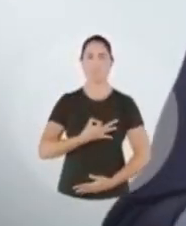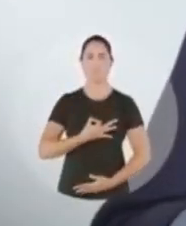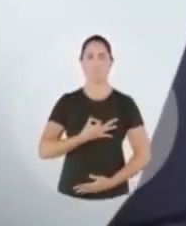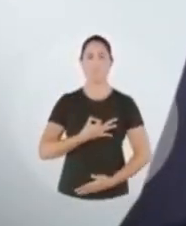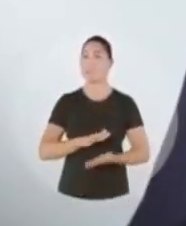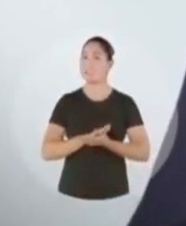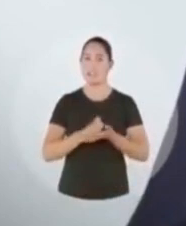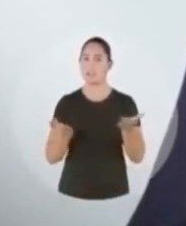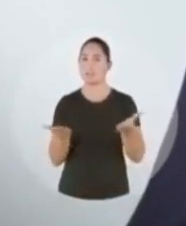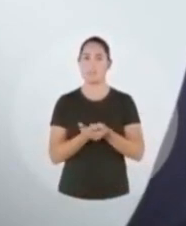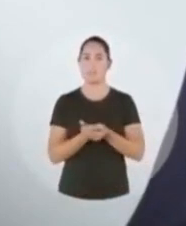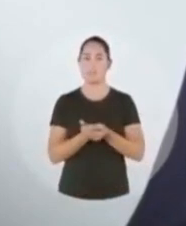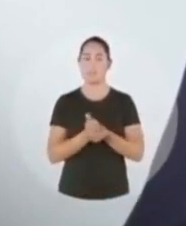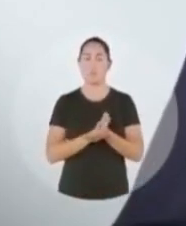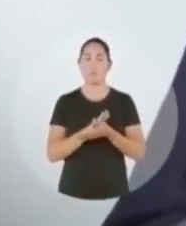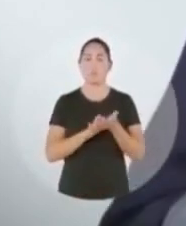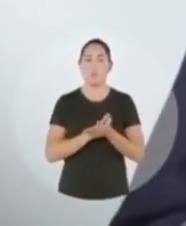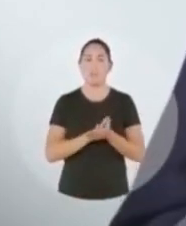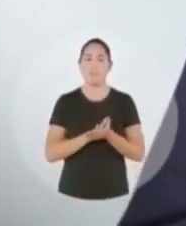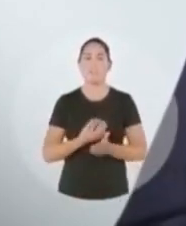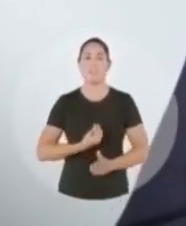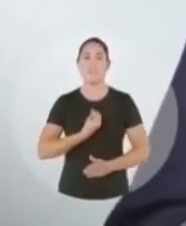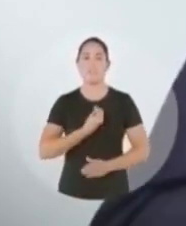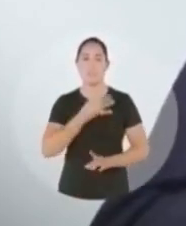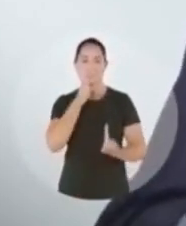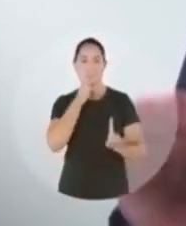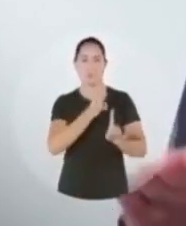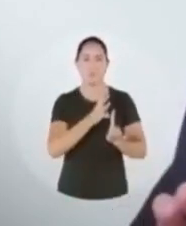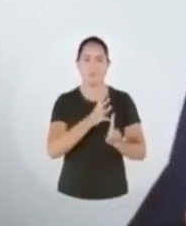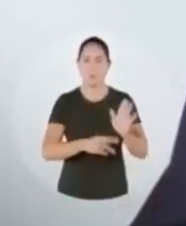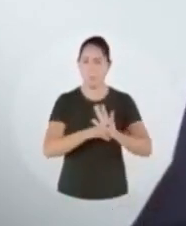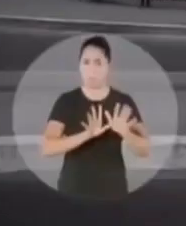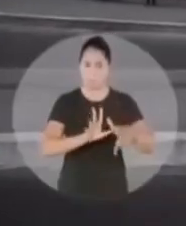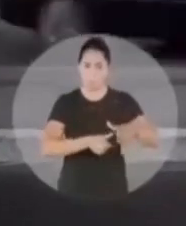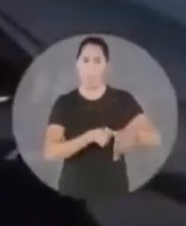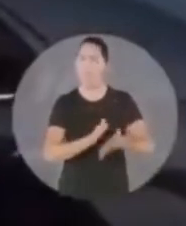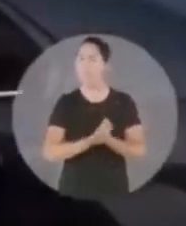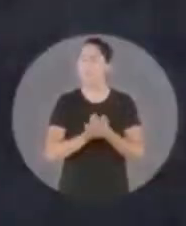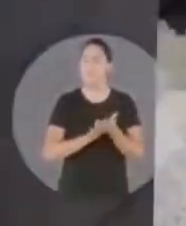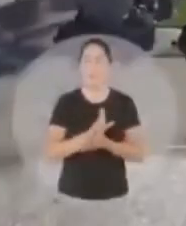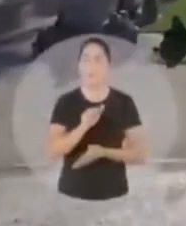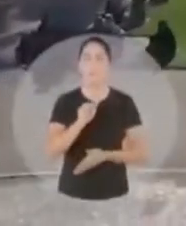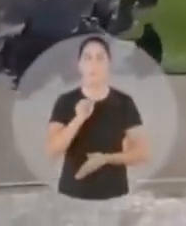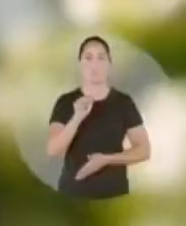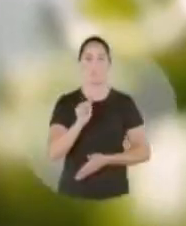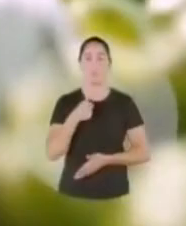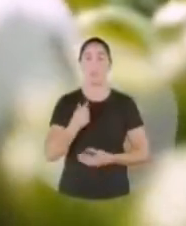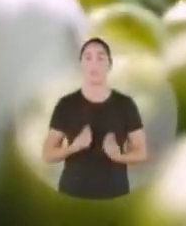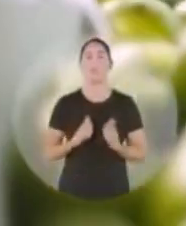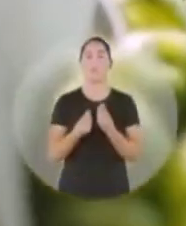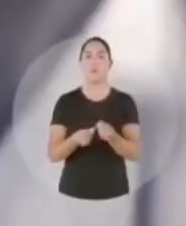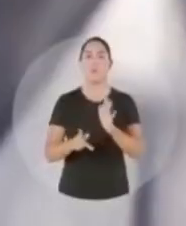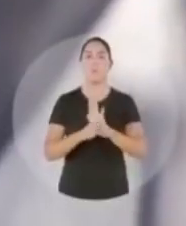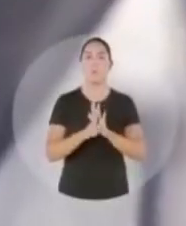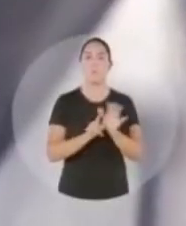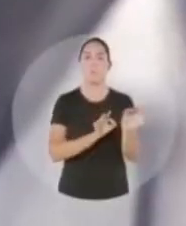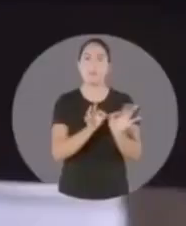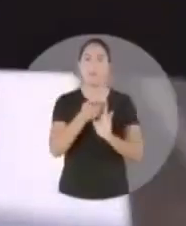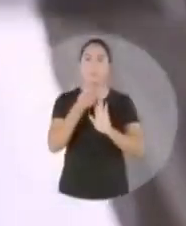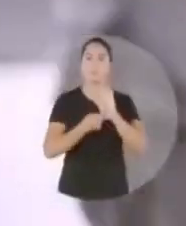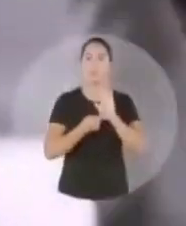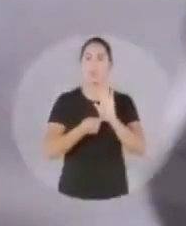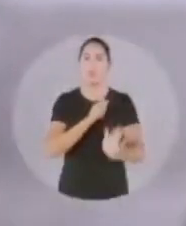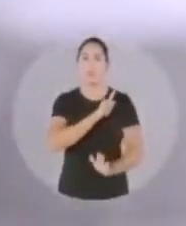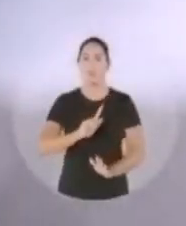Nunca tive um processo na vida, nenhuma denúncia por corrupção. Ofereço um plano de governo realista